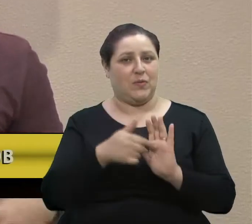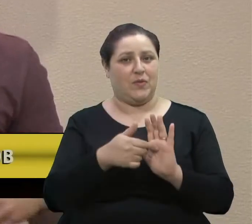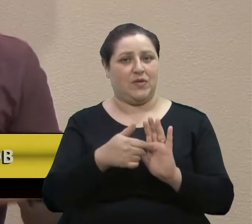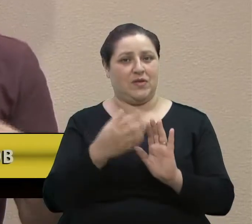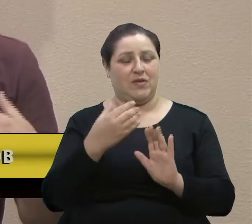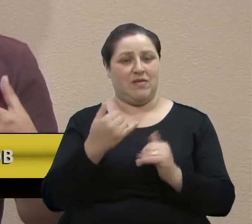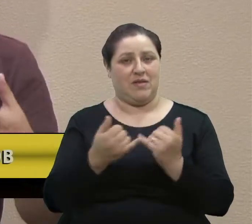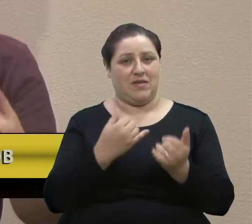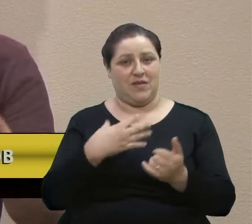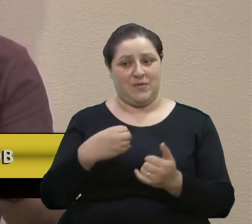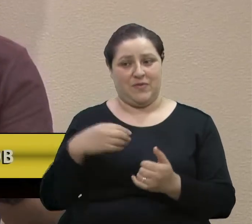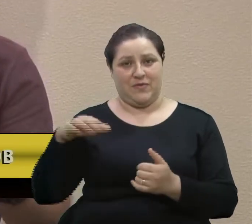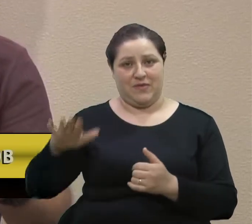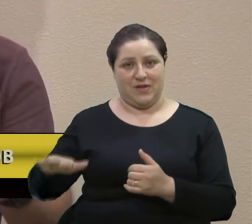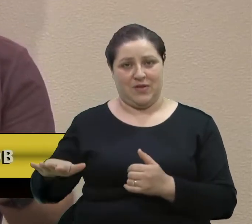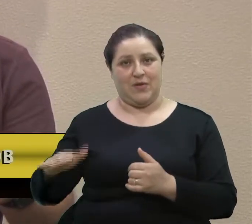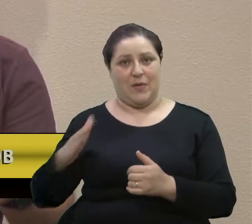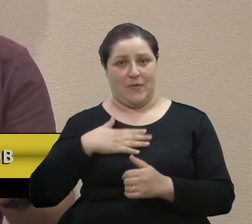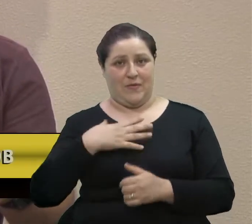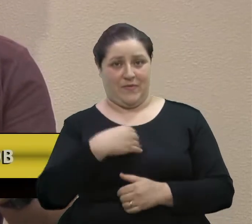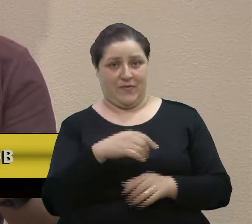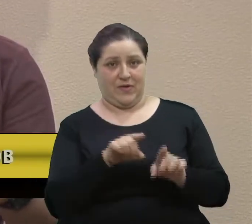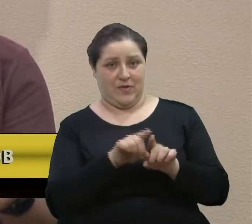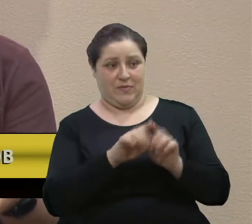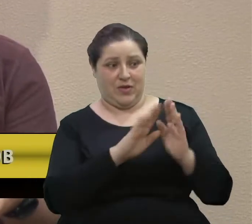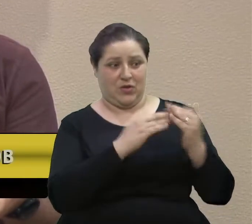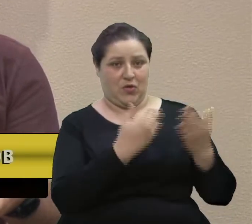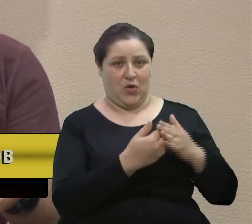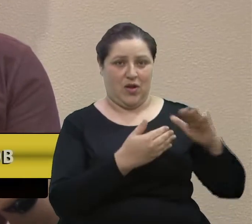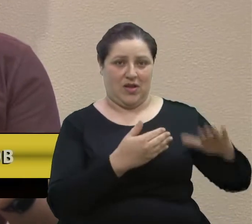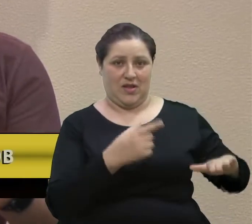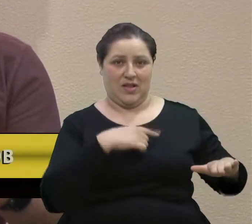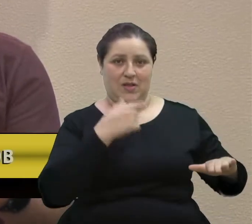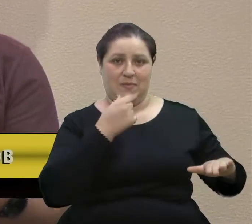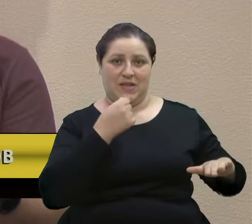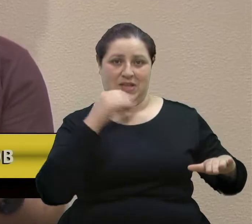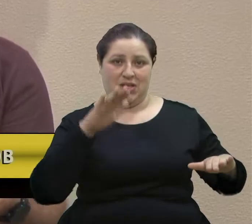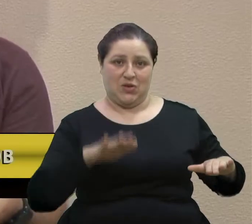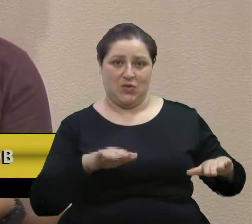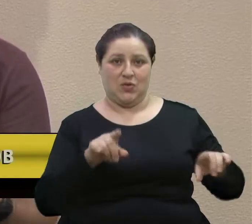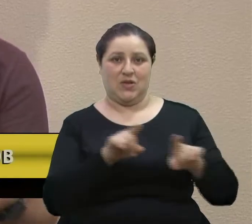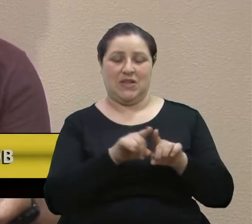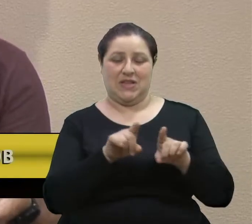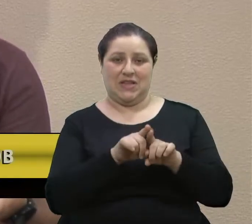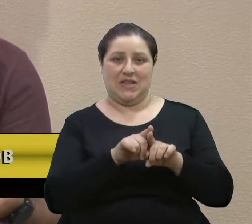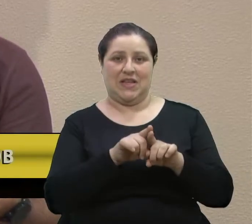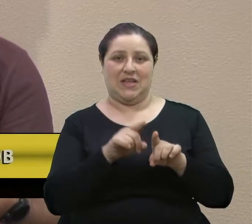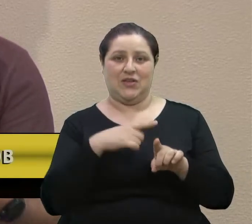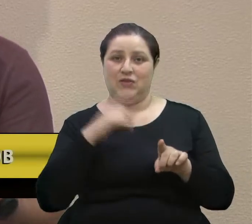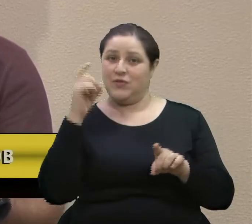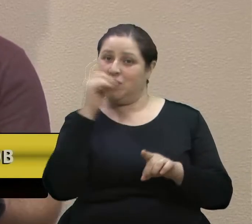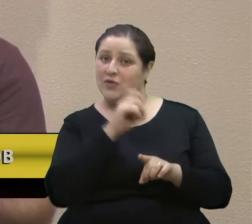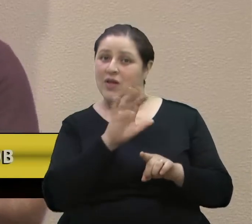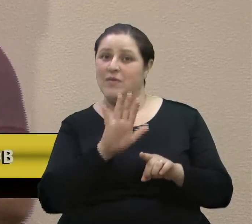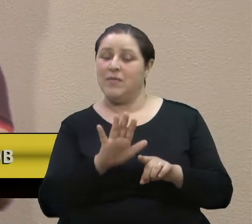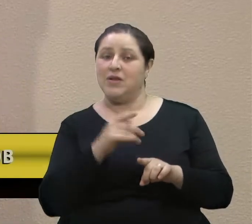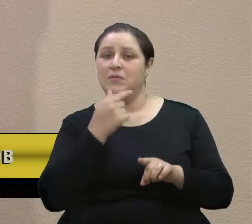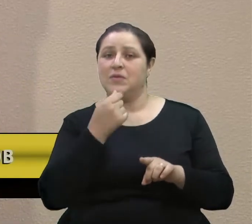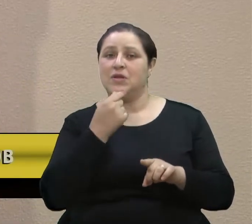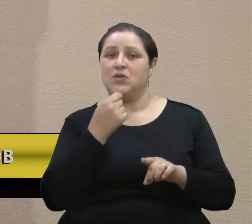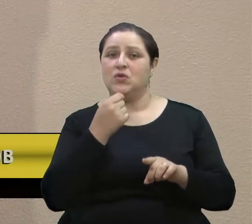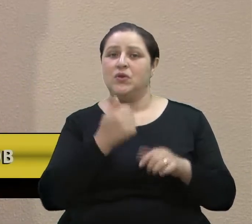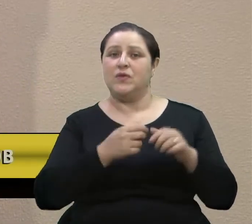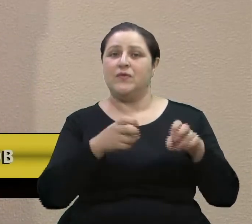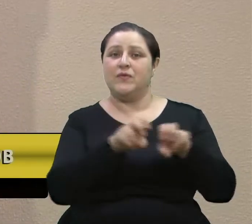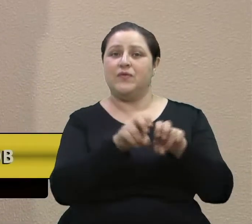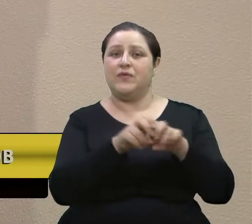filho, o meu filho também, na escola dele, tem um menino que tem uma dificuldade, porém ele faz futsal junto